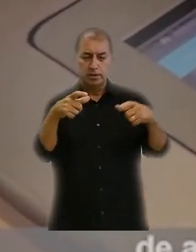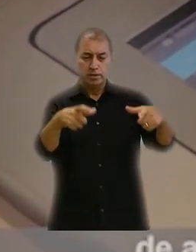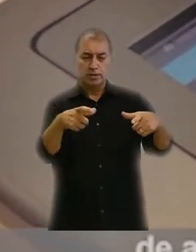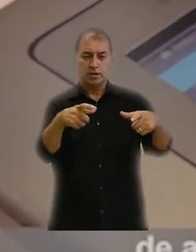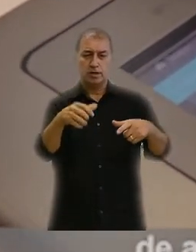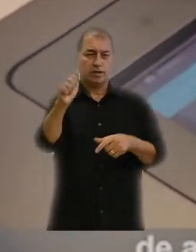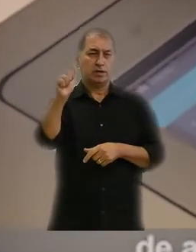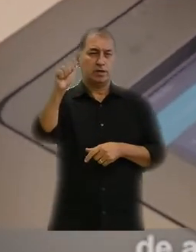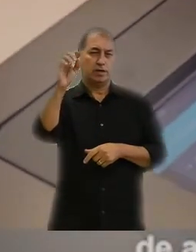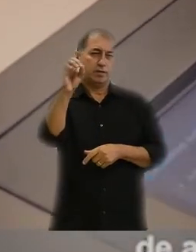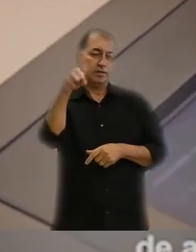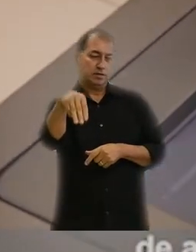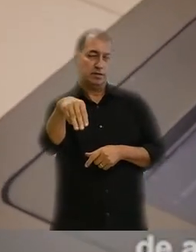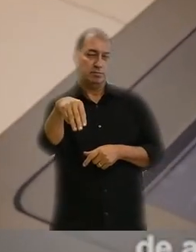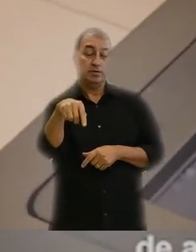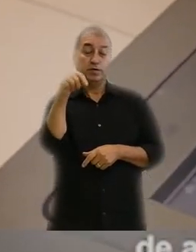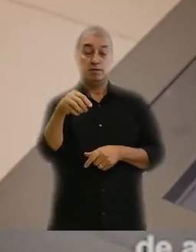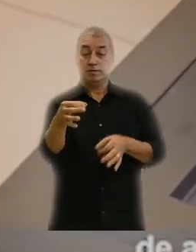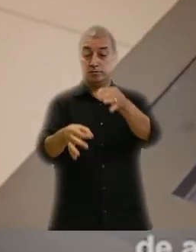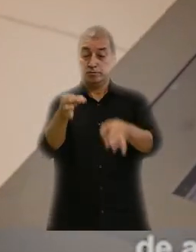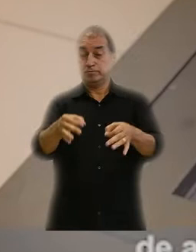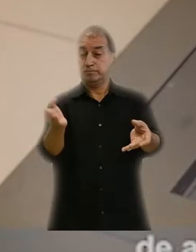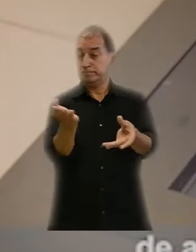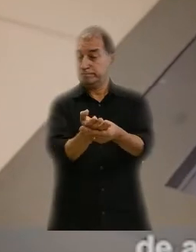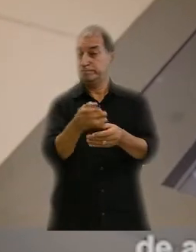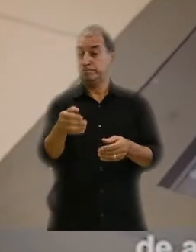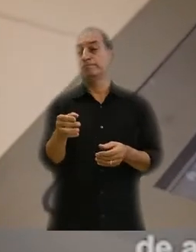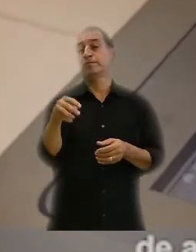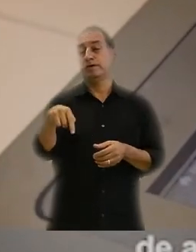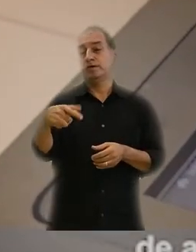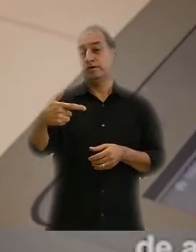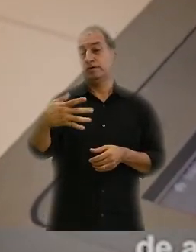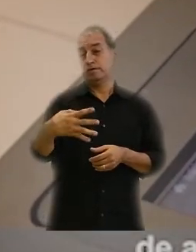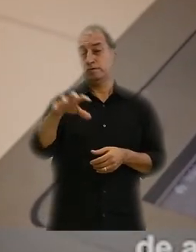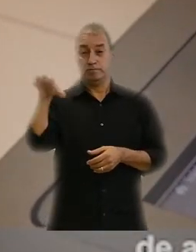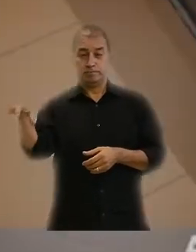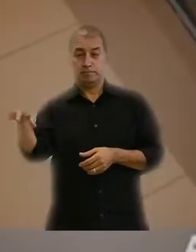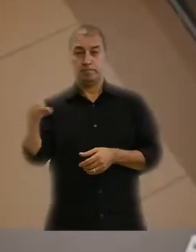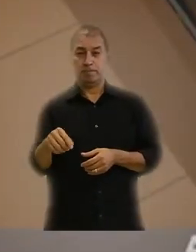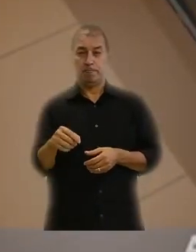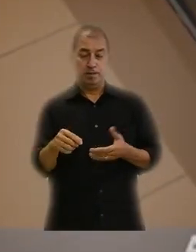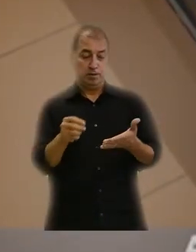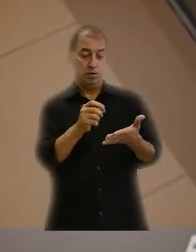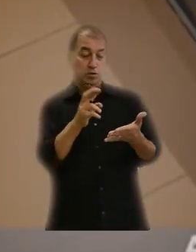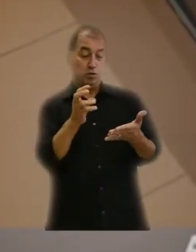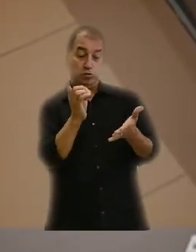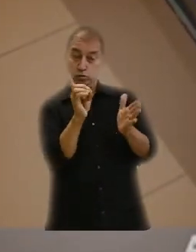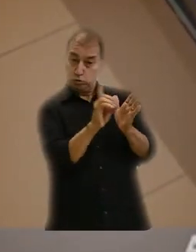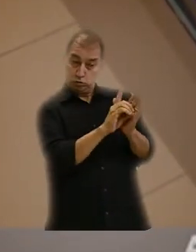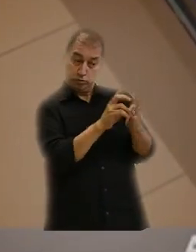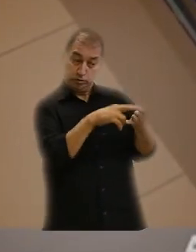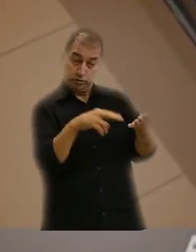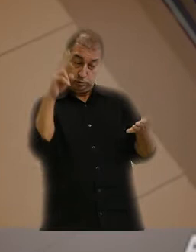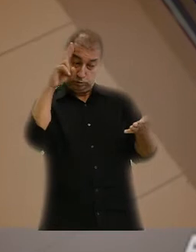área administrativa e da área judiciária do TRT da 24ª Região. As atas históricas